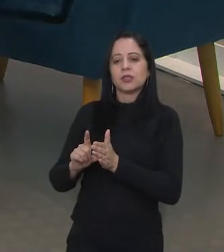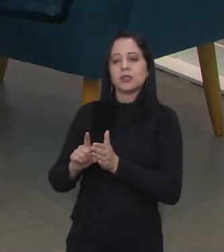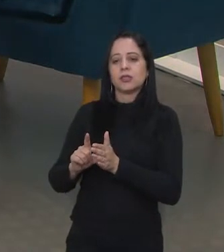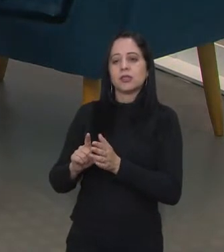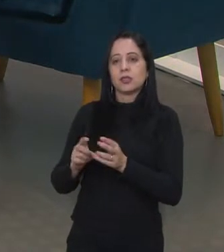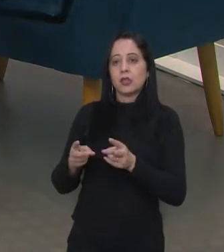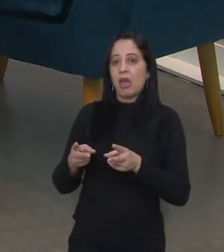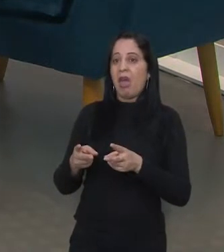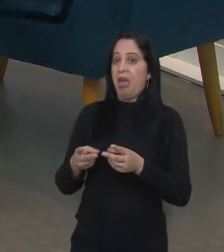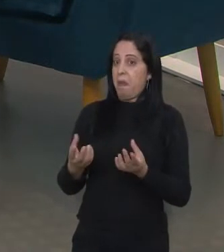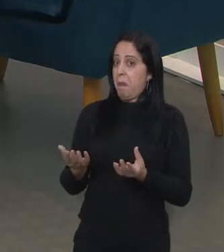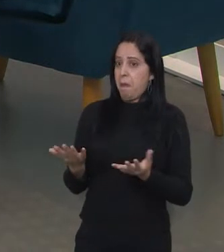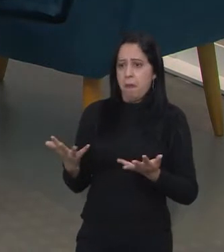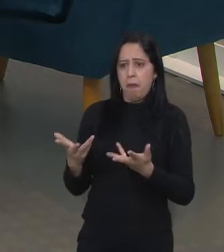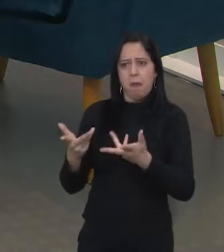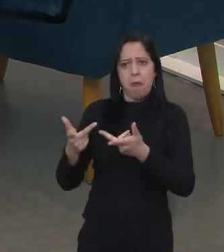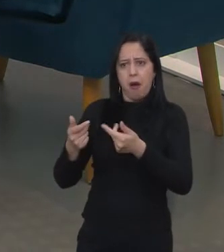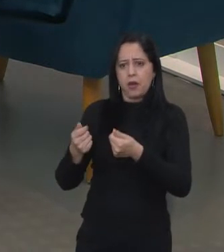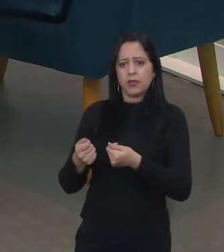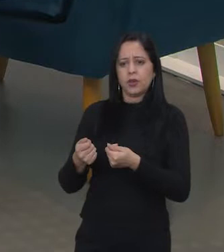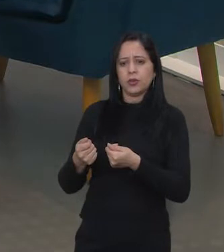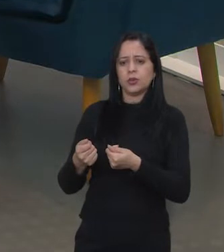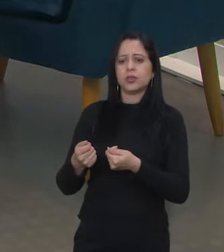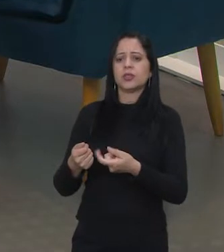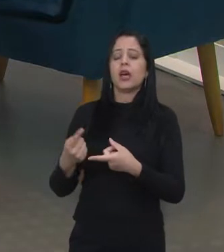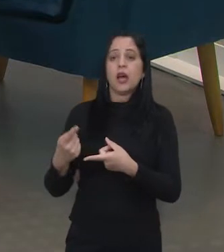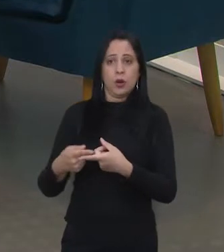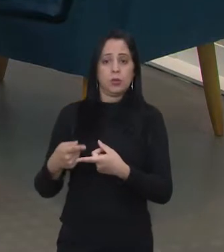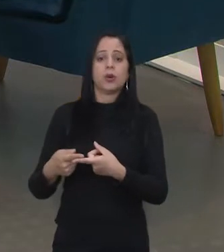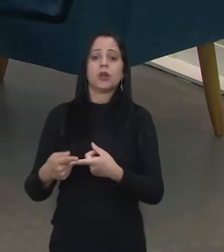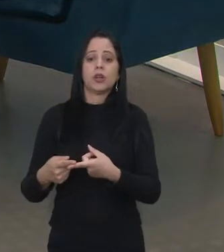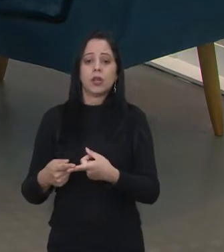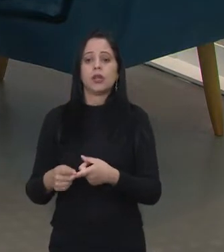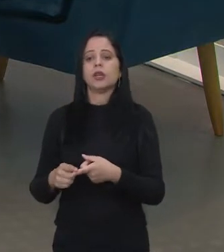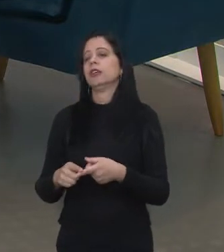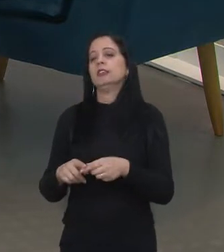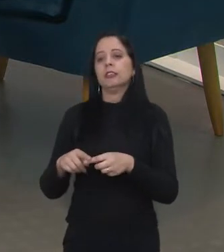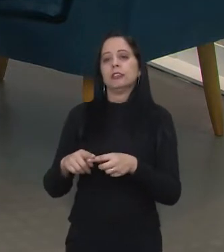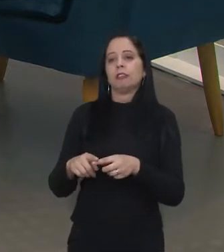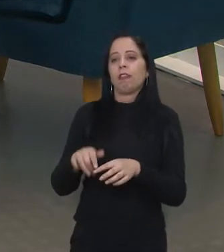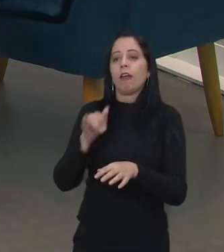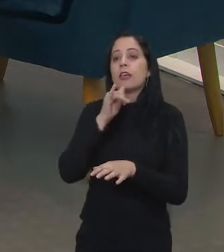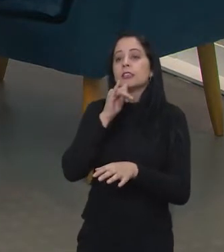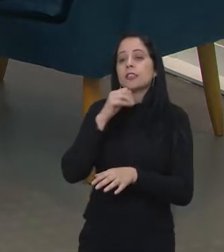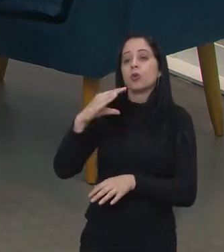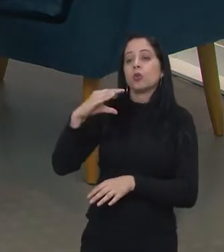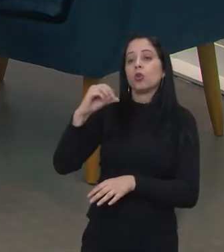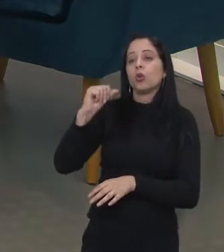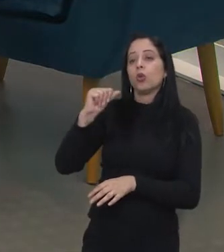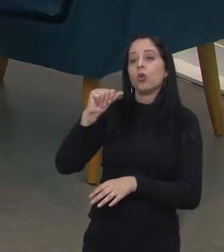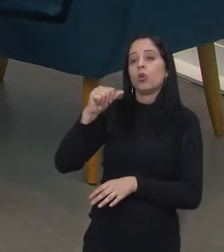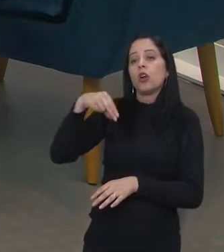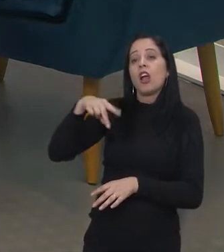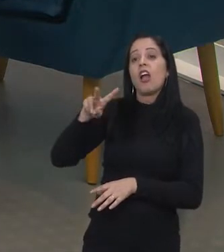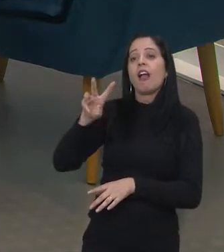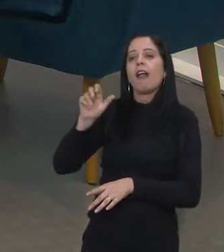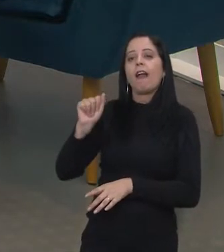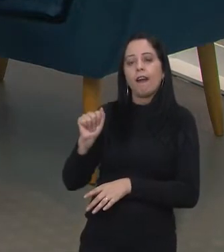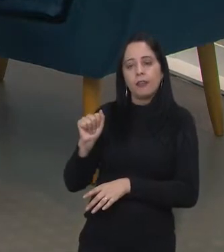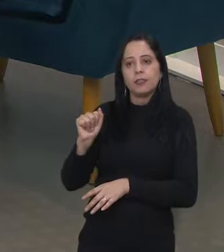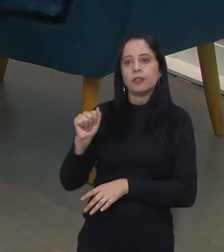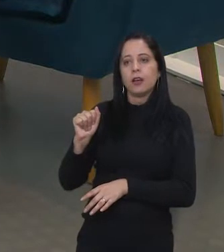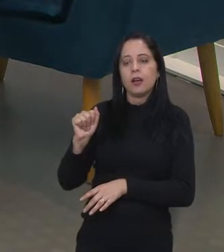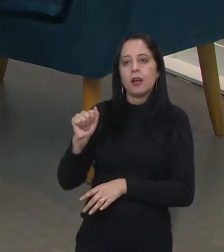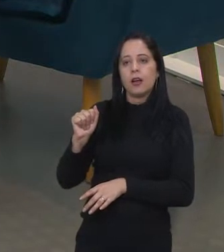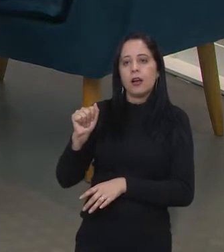Então, eu vejo que é um processo muito rico para as pessoas, porque é aquilo, às vezes, até a noção de Canva, que é ali um modelo que vai ajudar